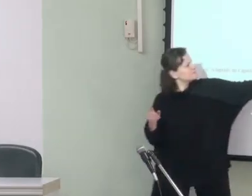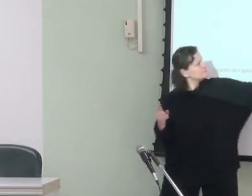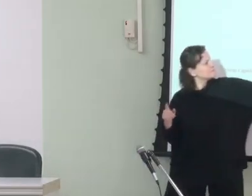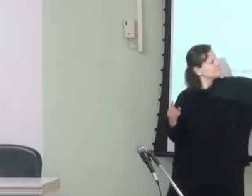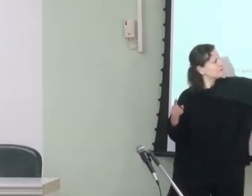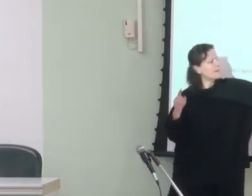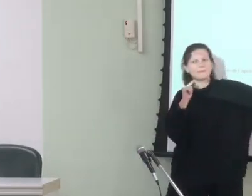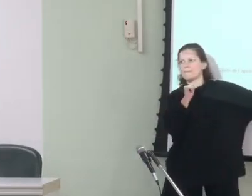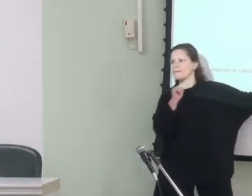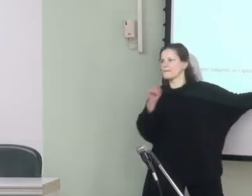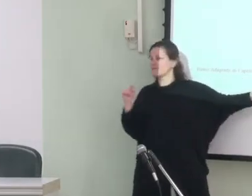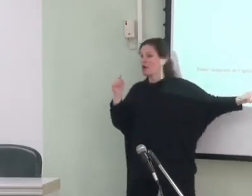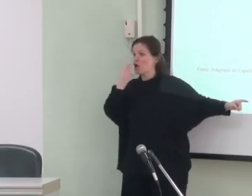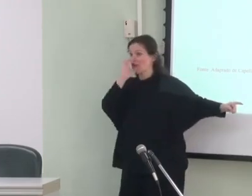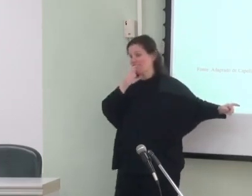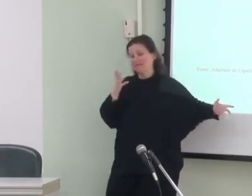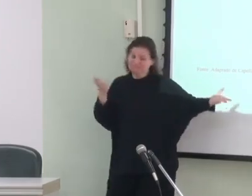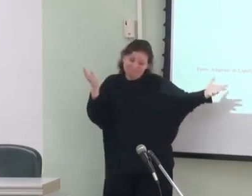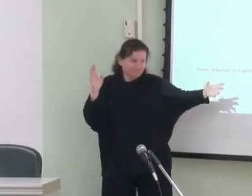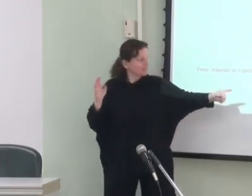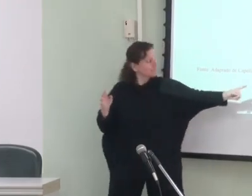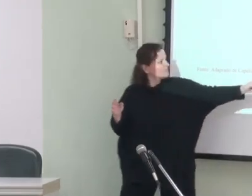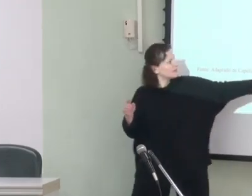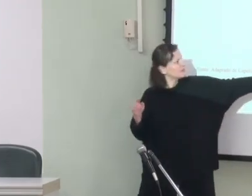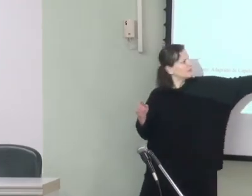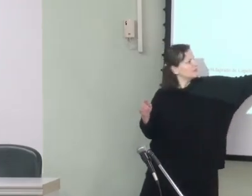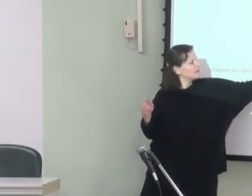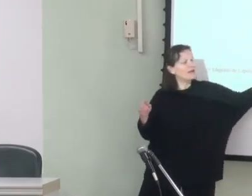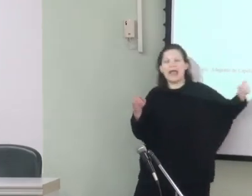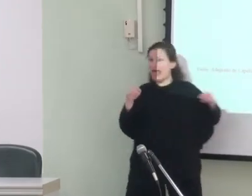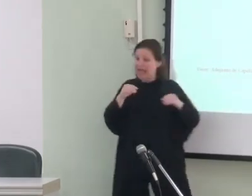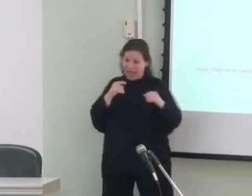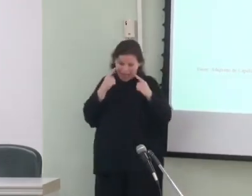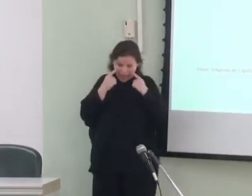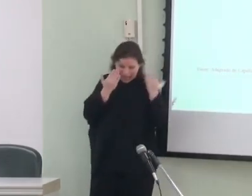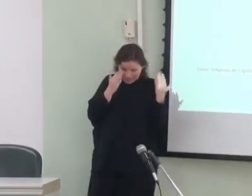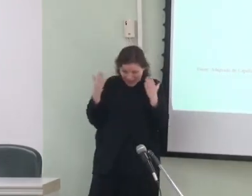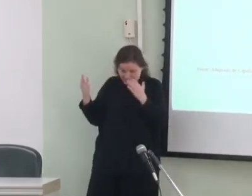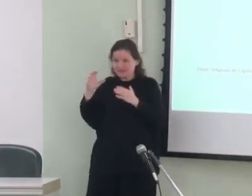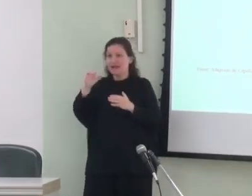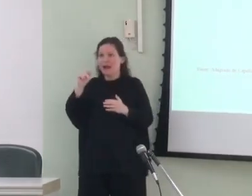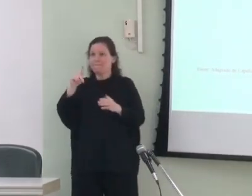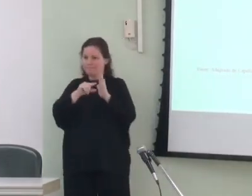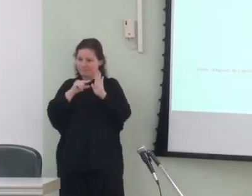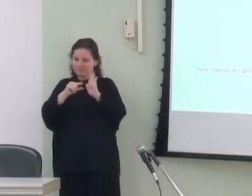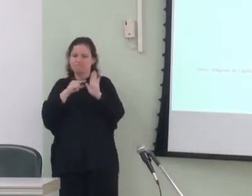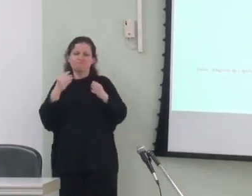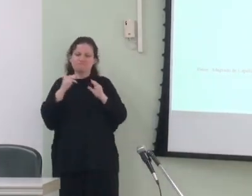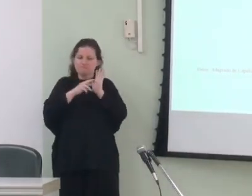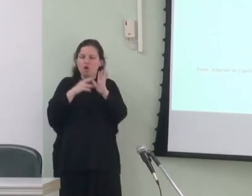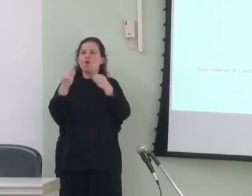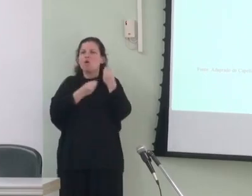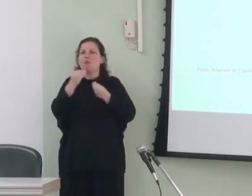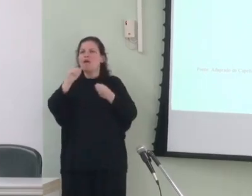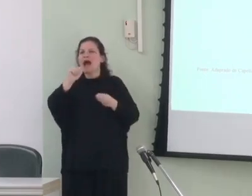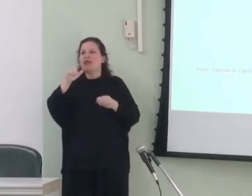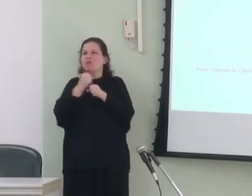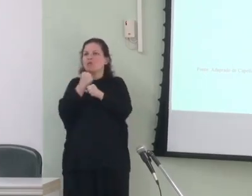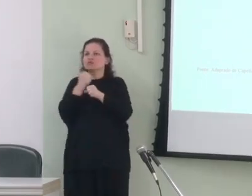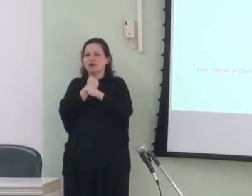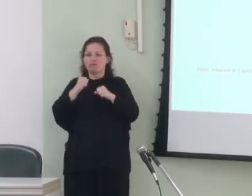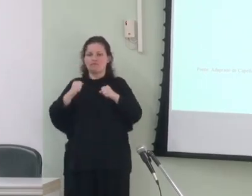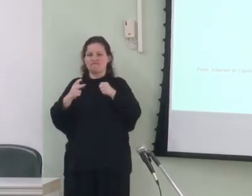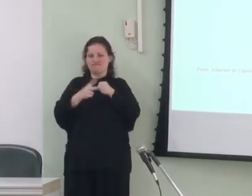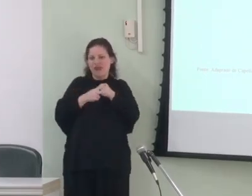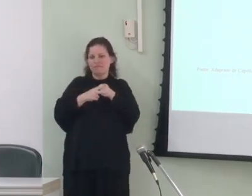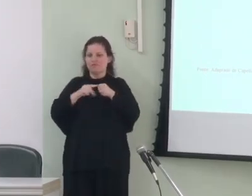é porque vai na correria para essa análise Capelli representa o modo como aloconstruções do padrão verbo